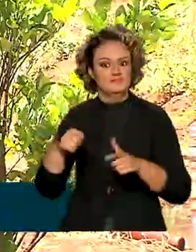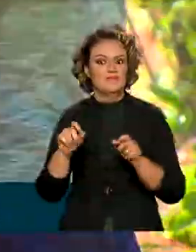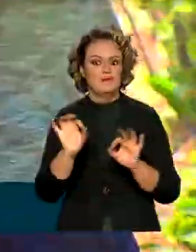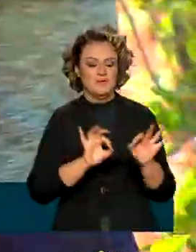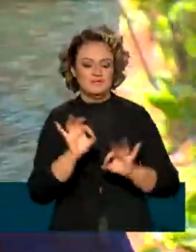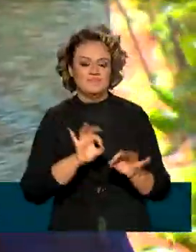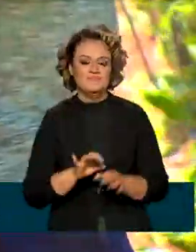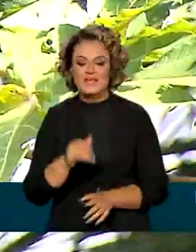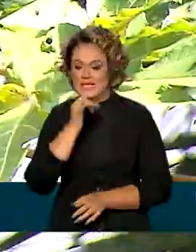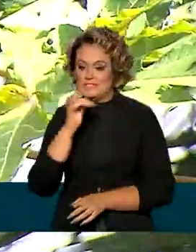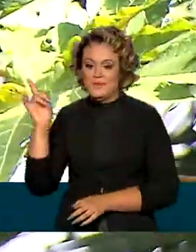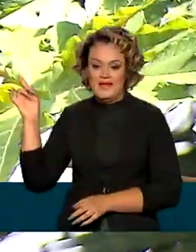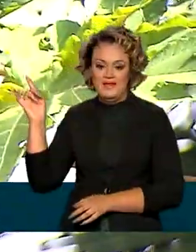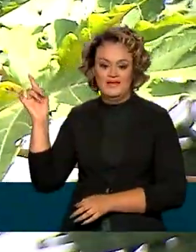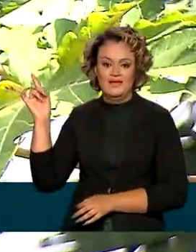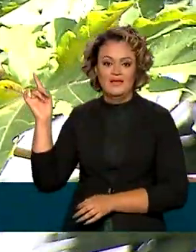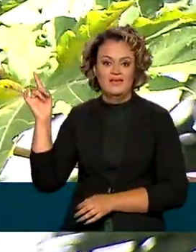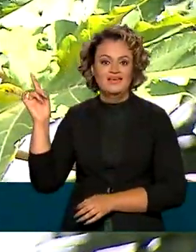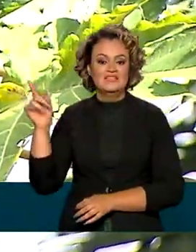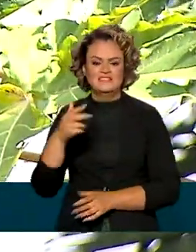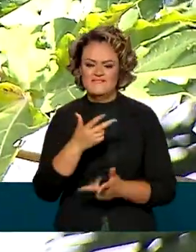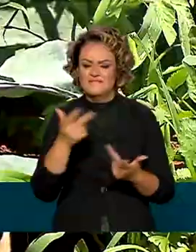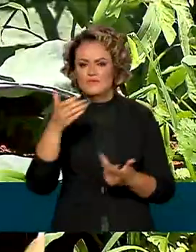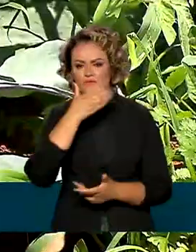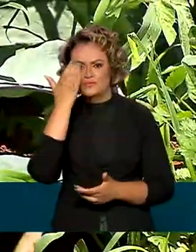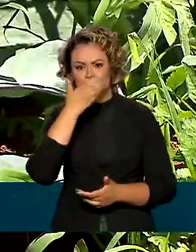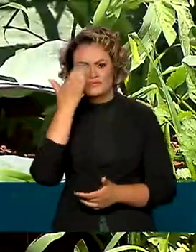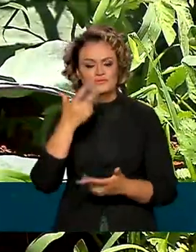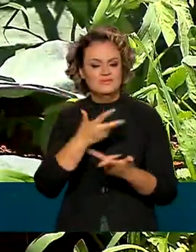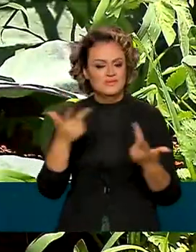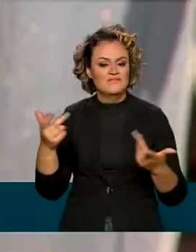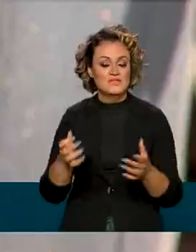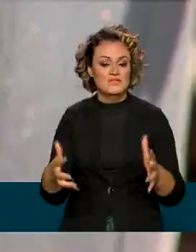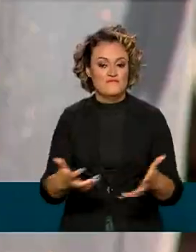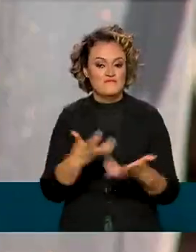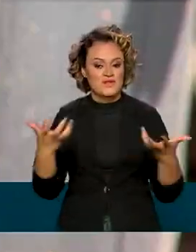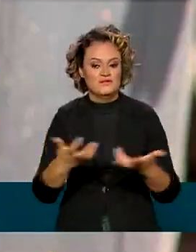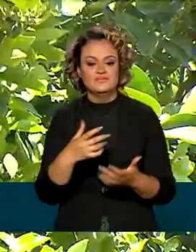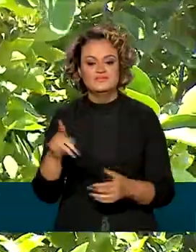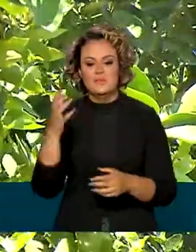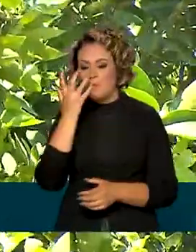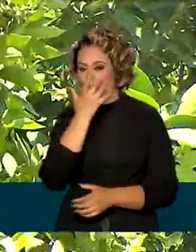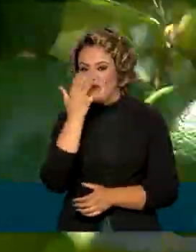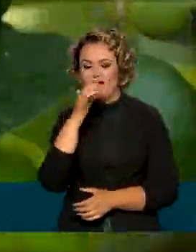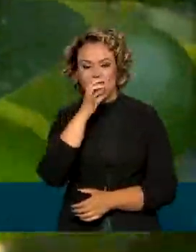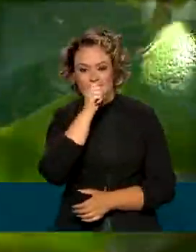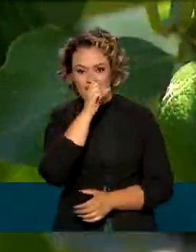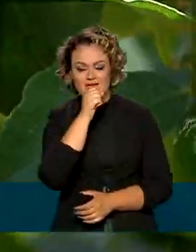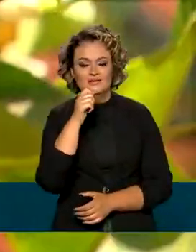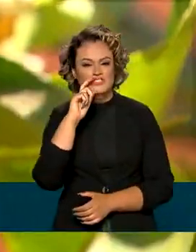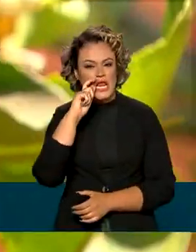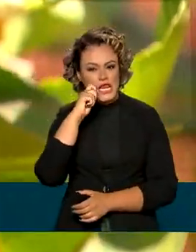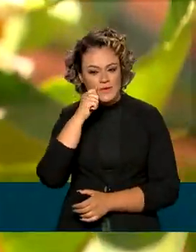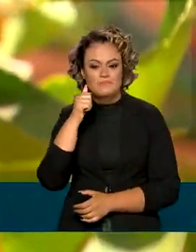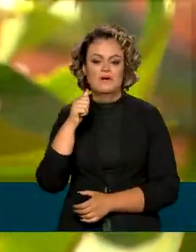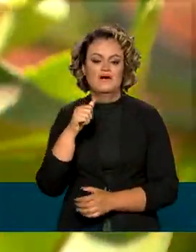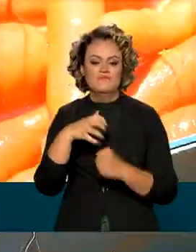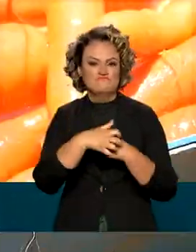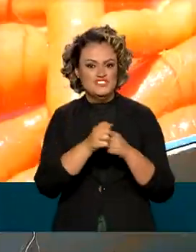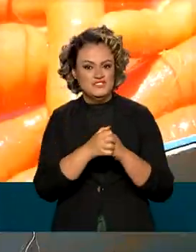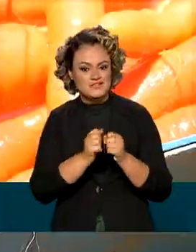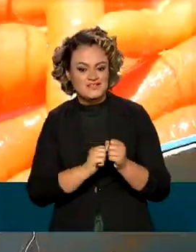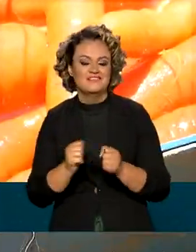forma orgânica, uma variedade de frutas e hortaliças. São morangos, laranjas, limões, mexericas.